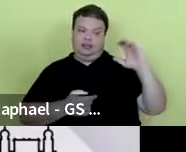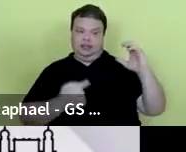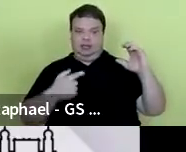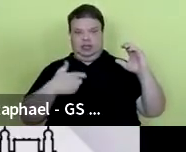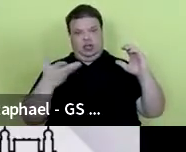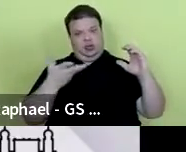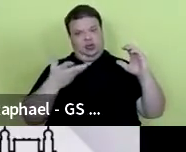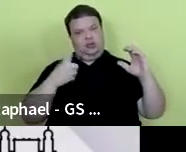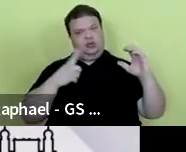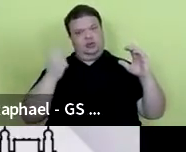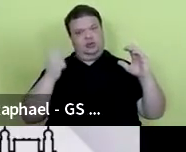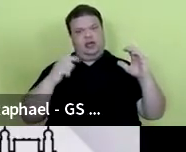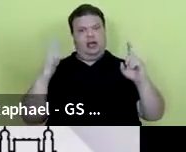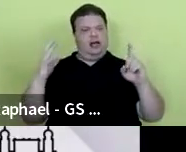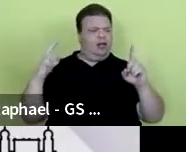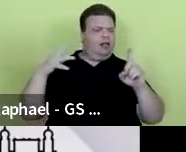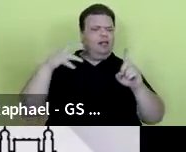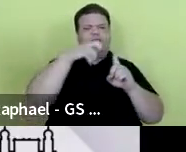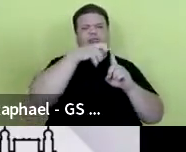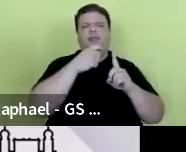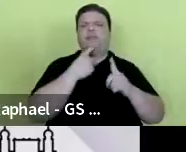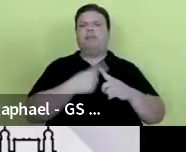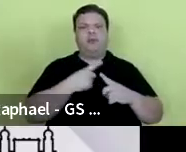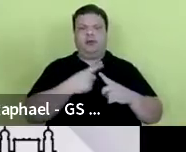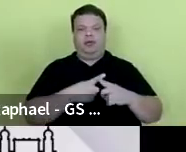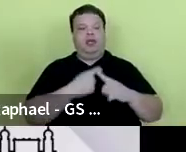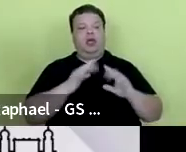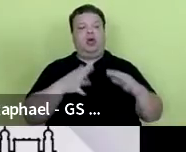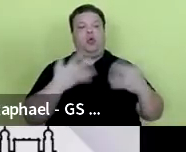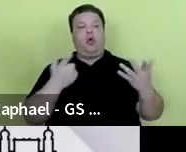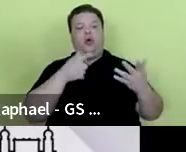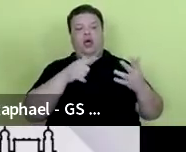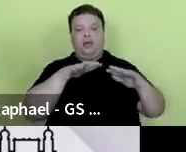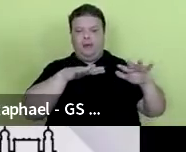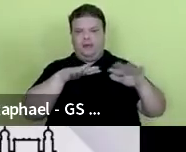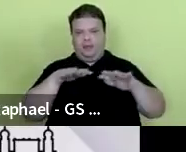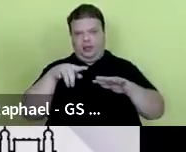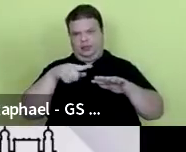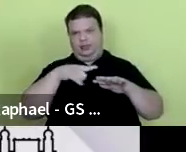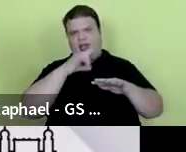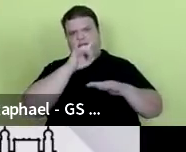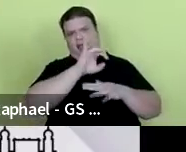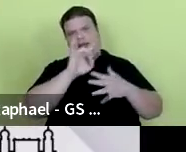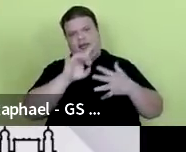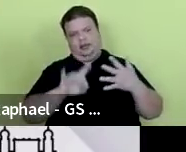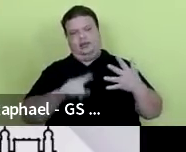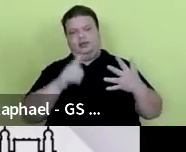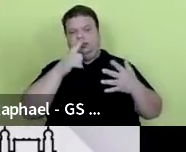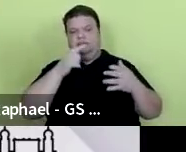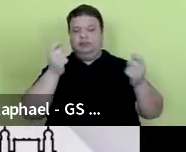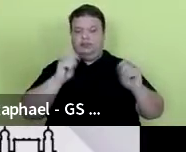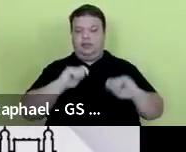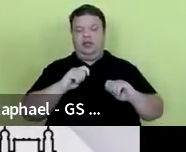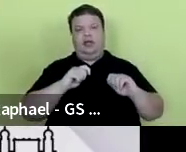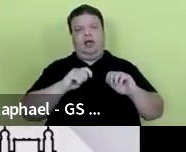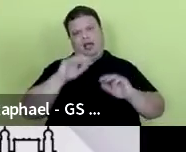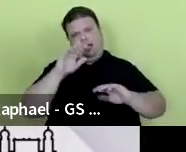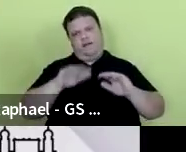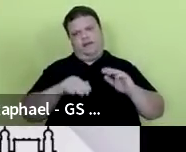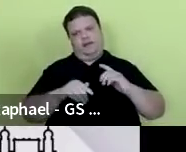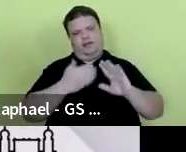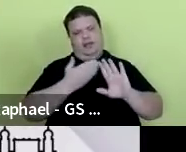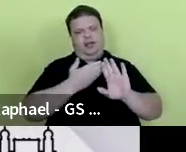sendo tão atacada, que movimentos são esses, que a gente pode até, em alguns casos, dizer de